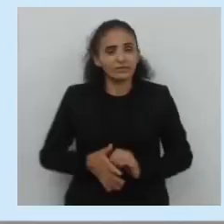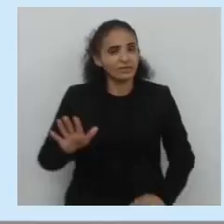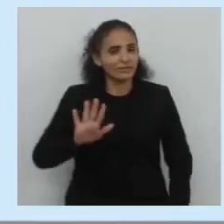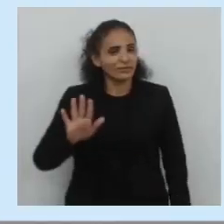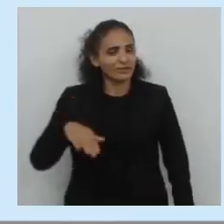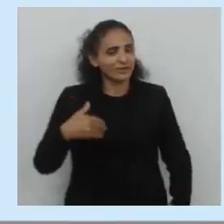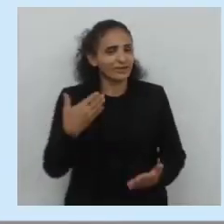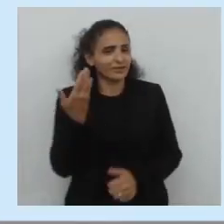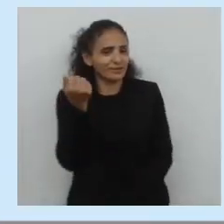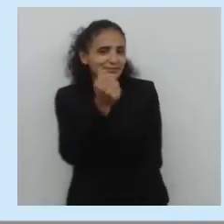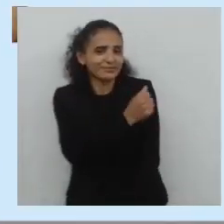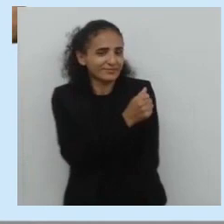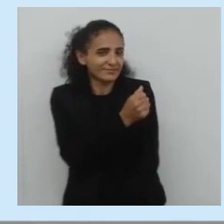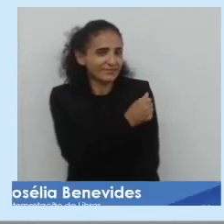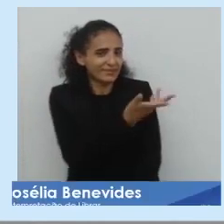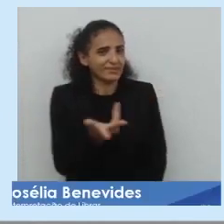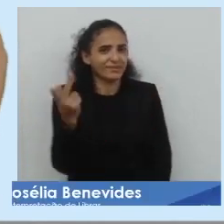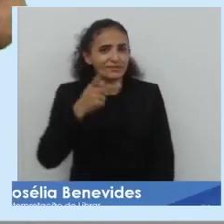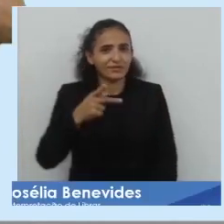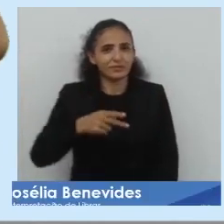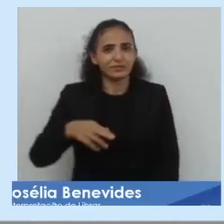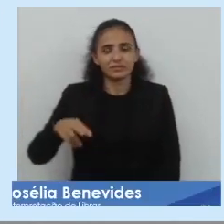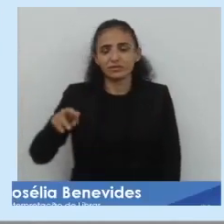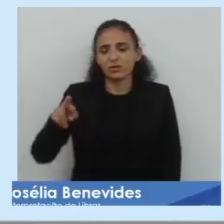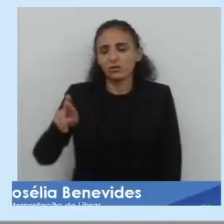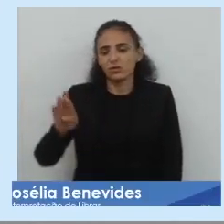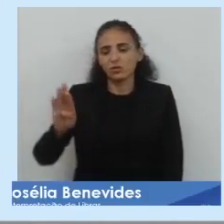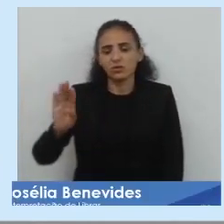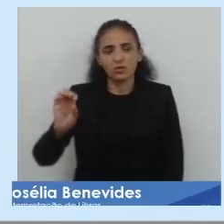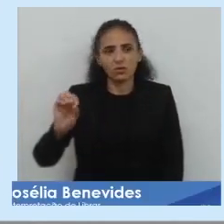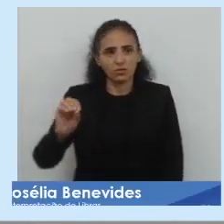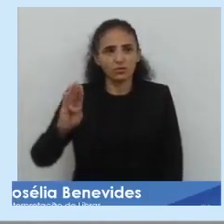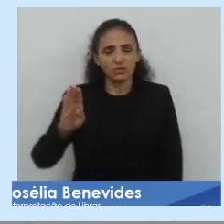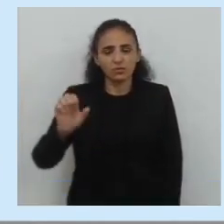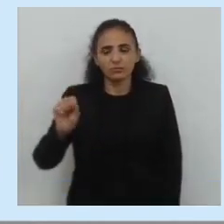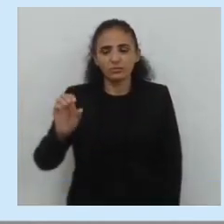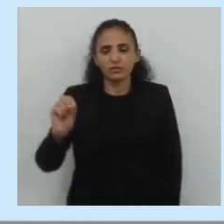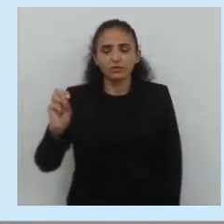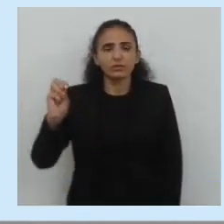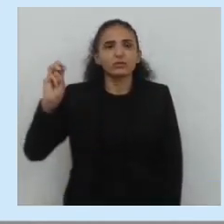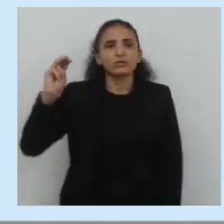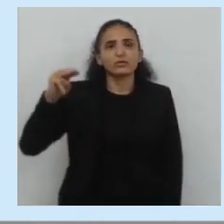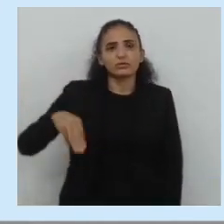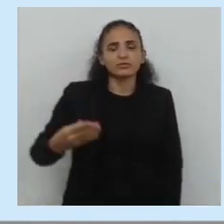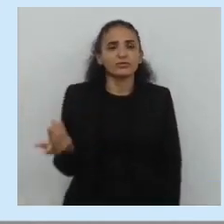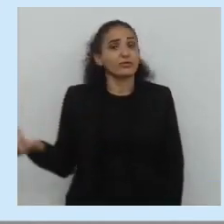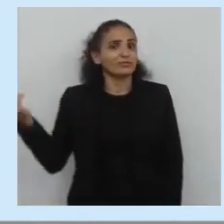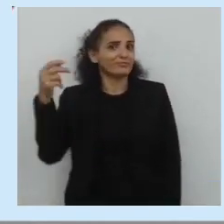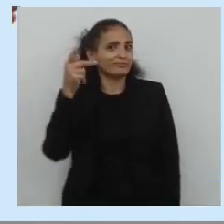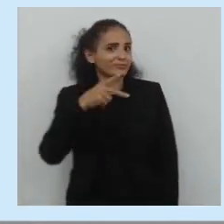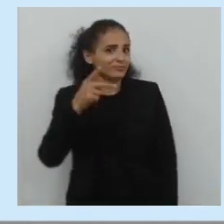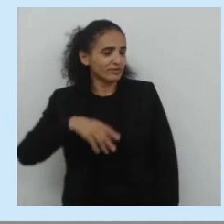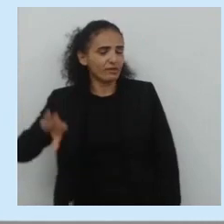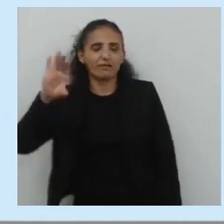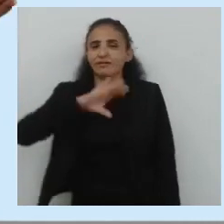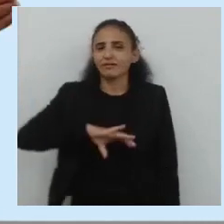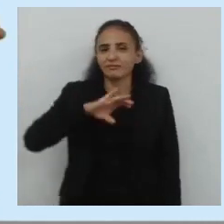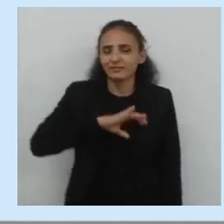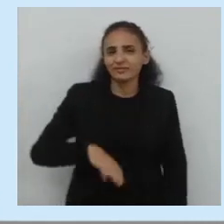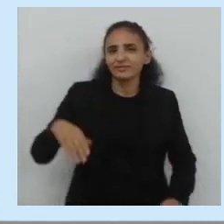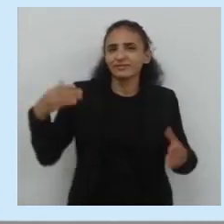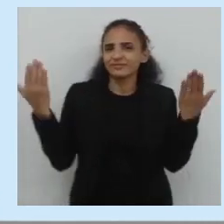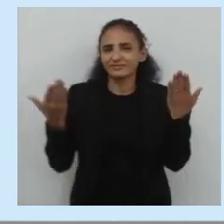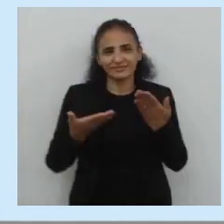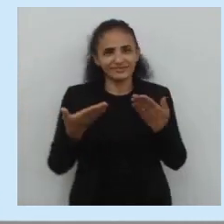Olá, estudantes! Eu sou o professor Robson Anselmo Tavares, professor de língua portuguesa, e